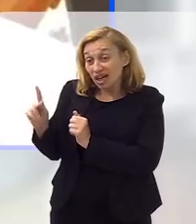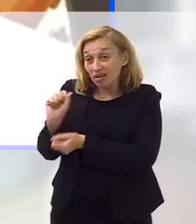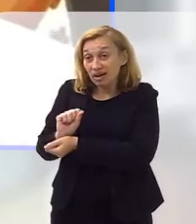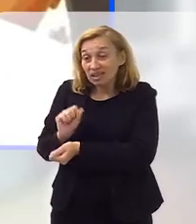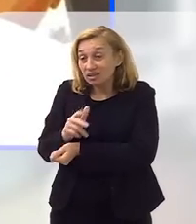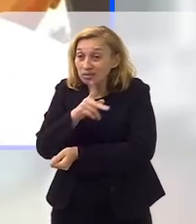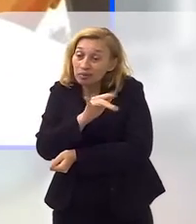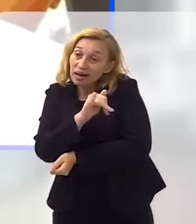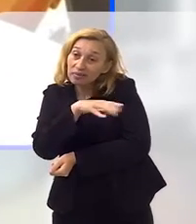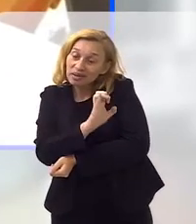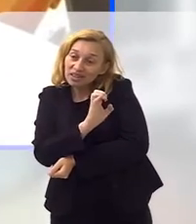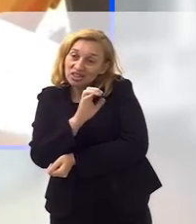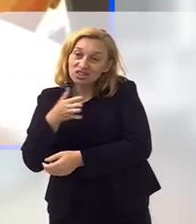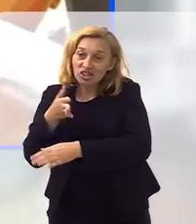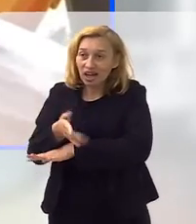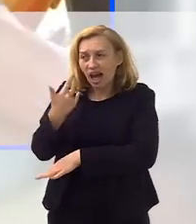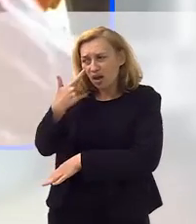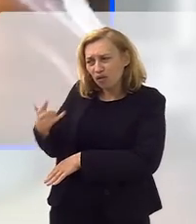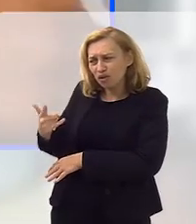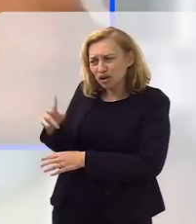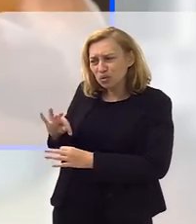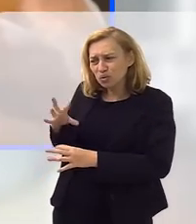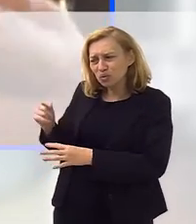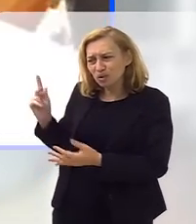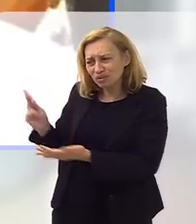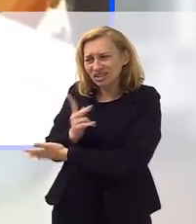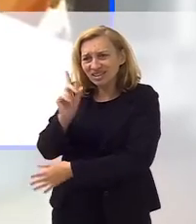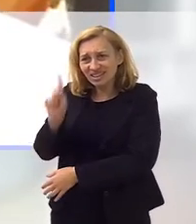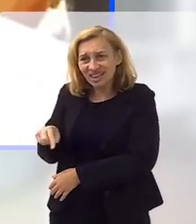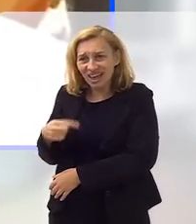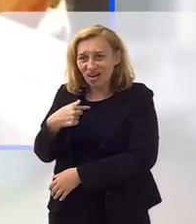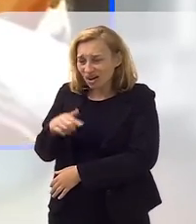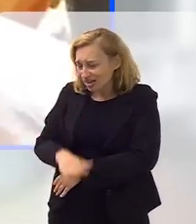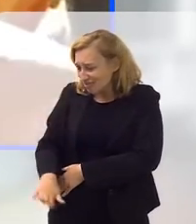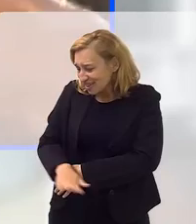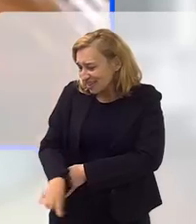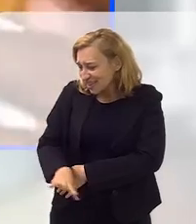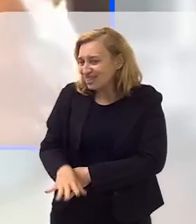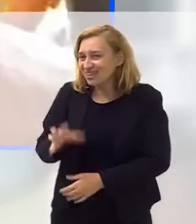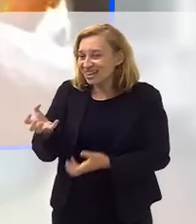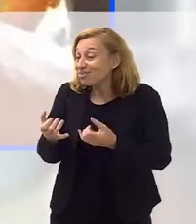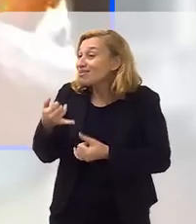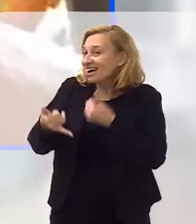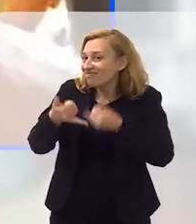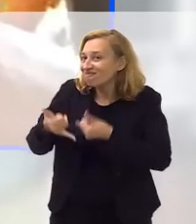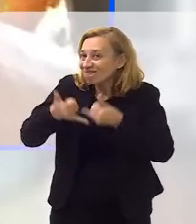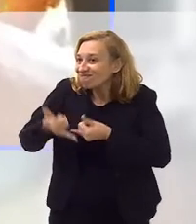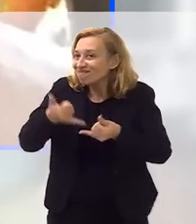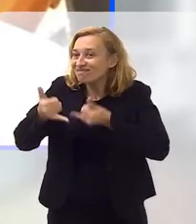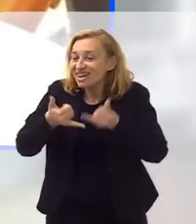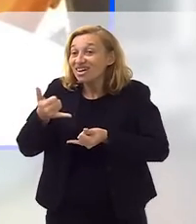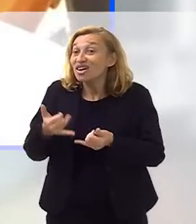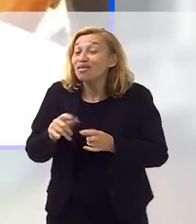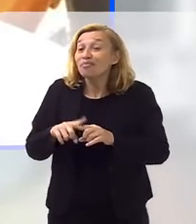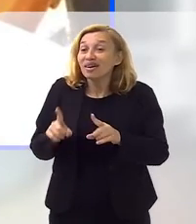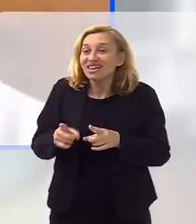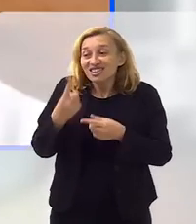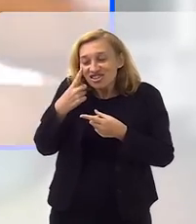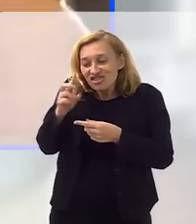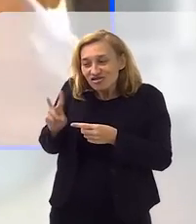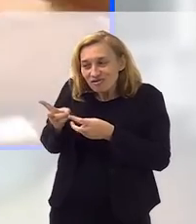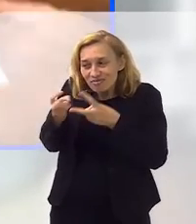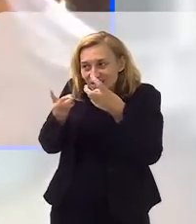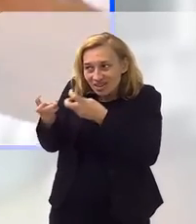esperando meus pais chegarem, né, e ali eu via aquela coisa acontecer, né, eu era pequeno, eu queria brincar, né, só queria brincar, mas a gente